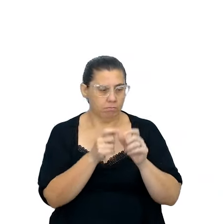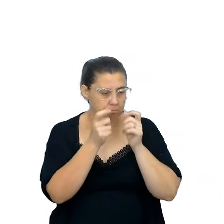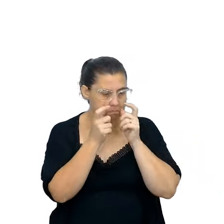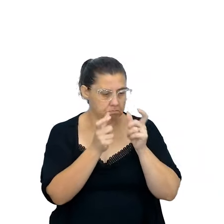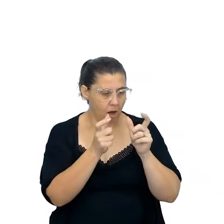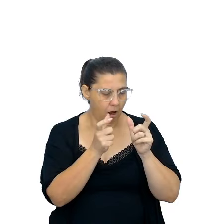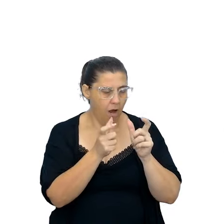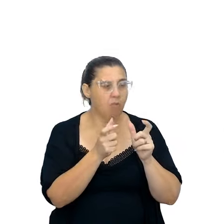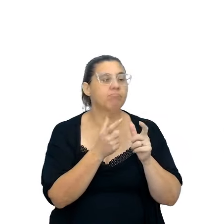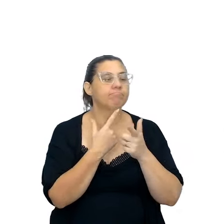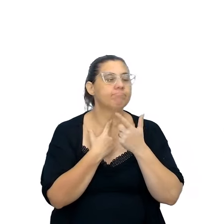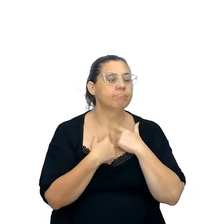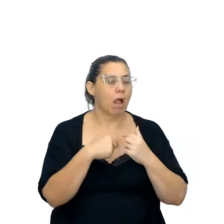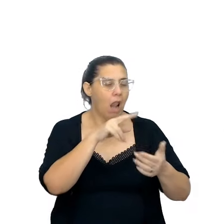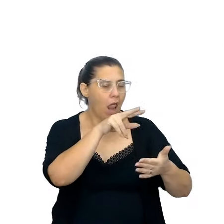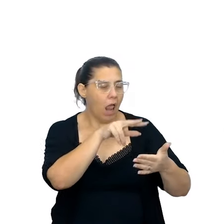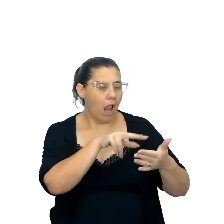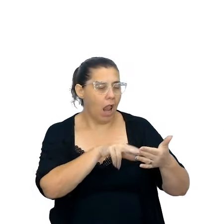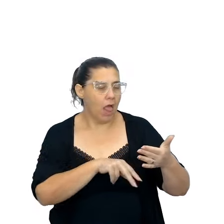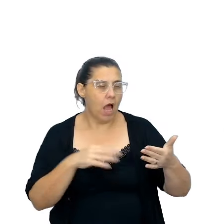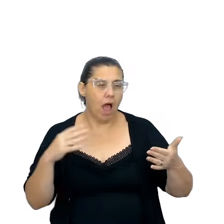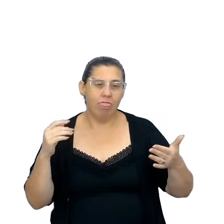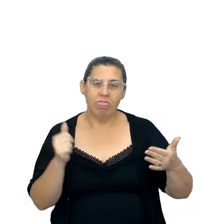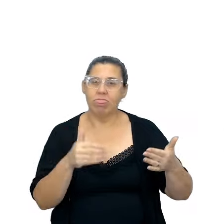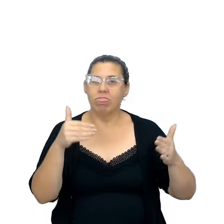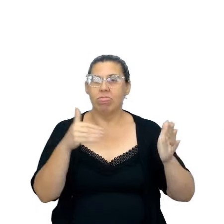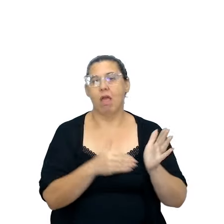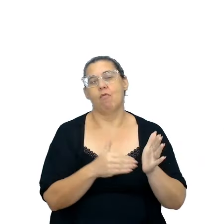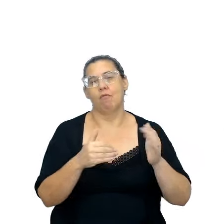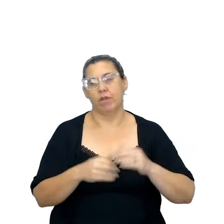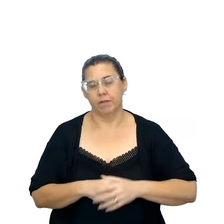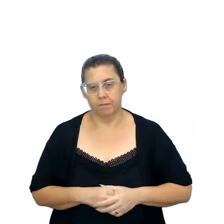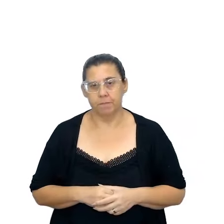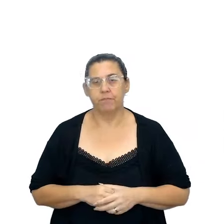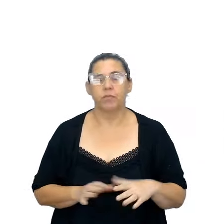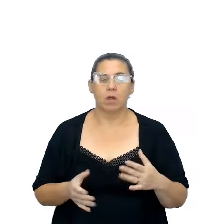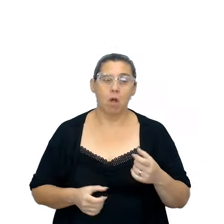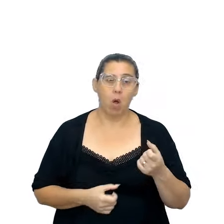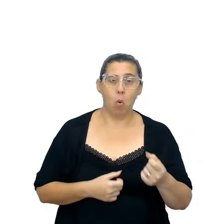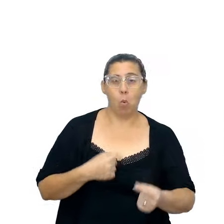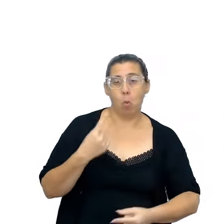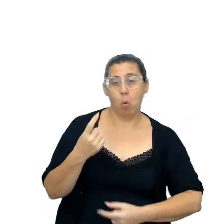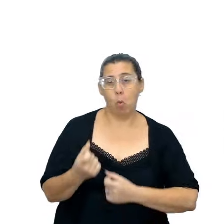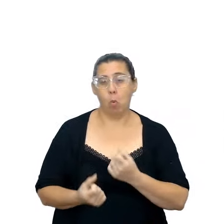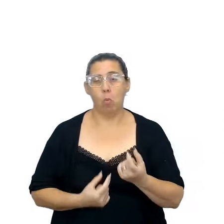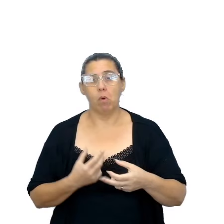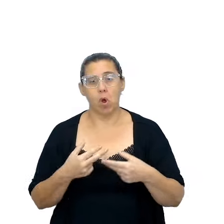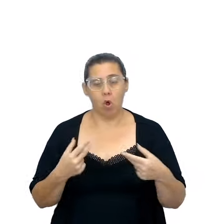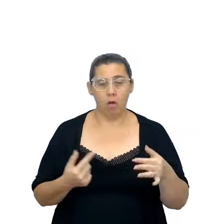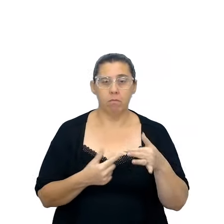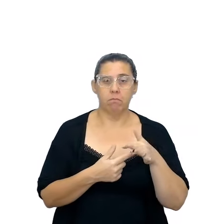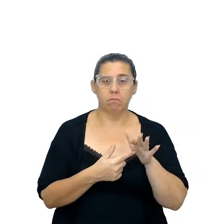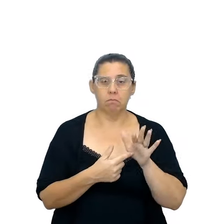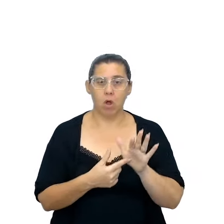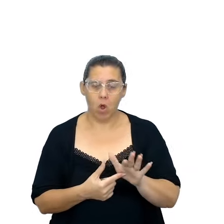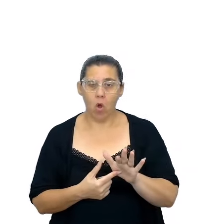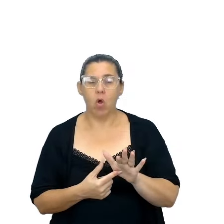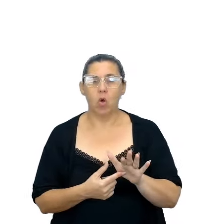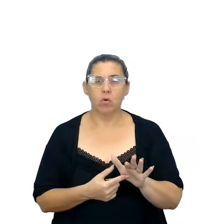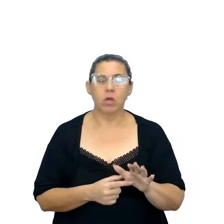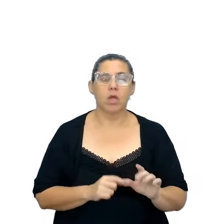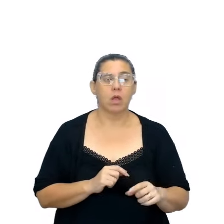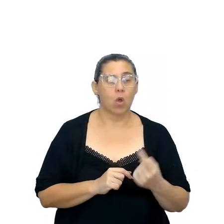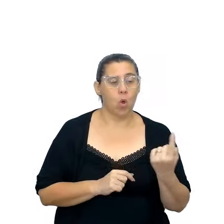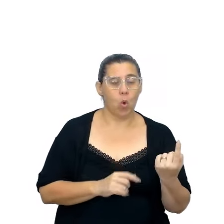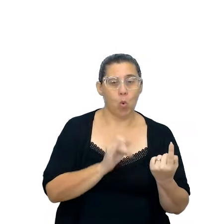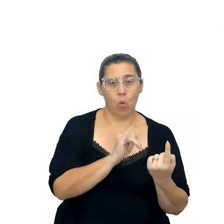desejo de ler o texto até o final, então existem aí algumas questões que abordam, né, sobre quem conta um